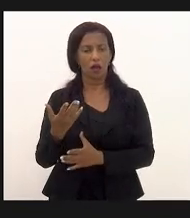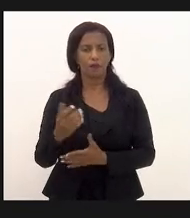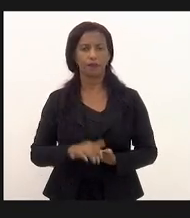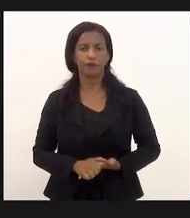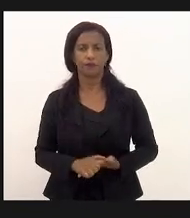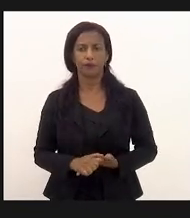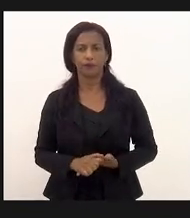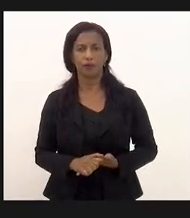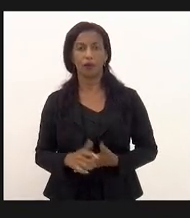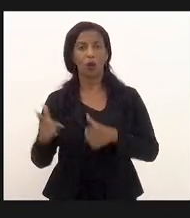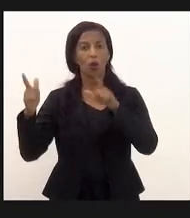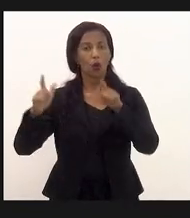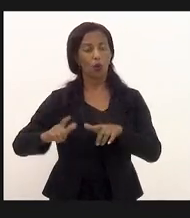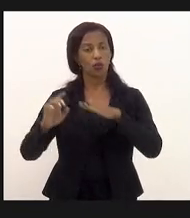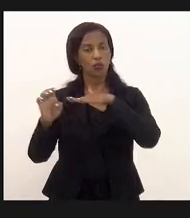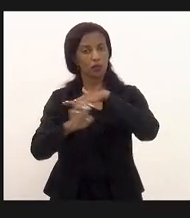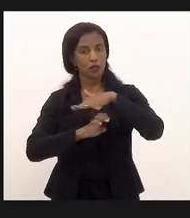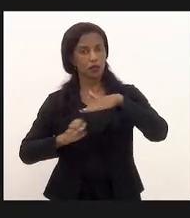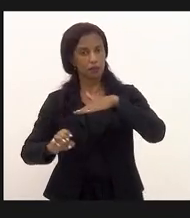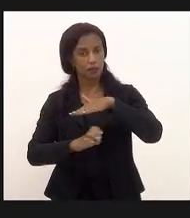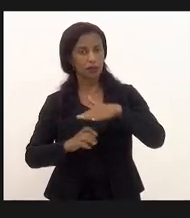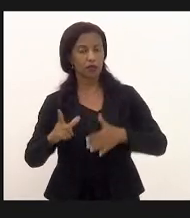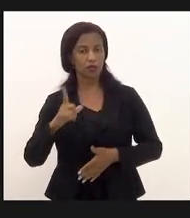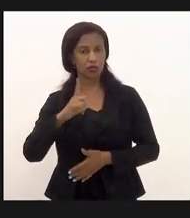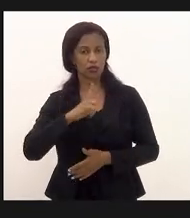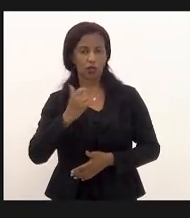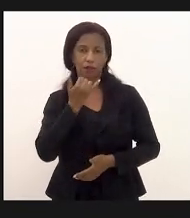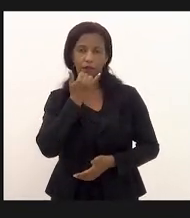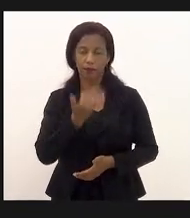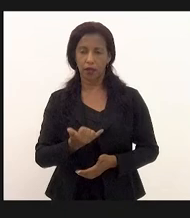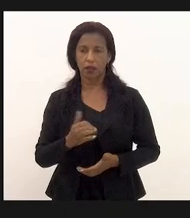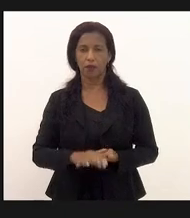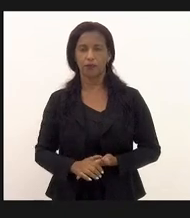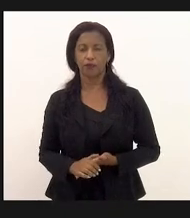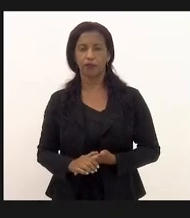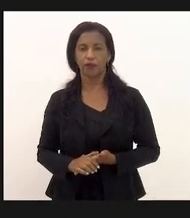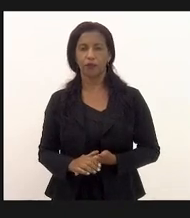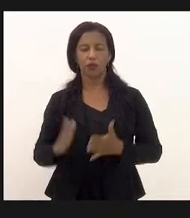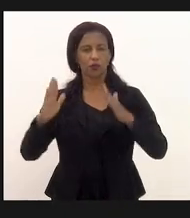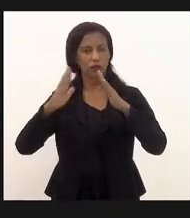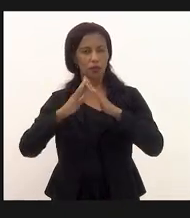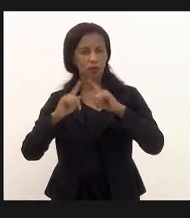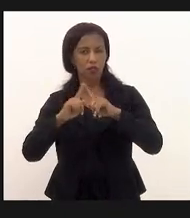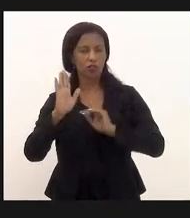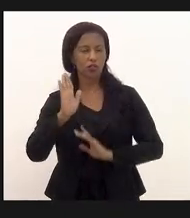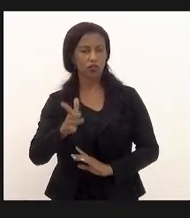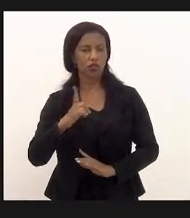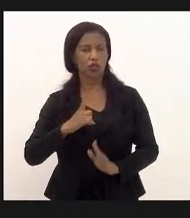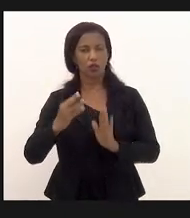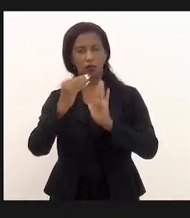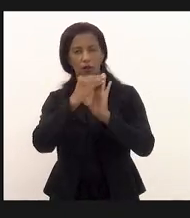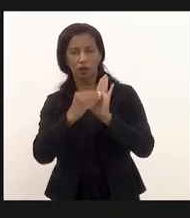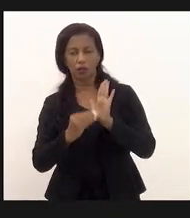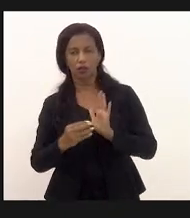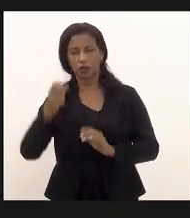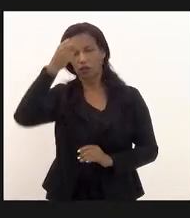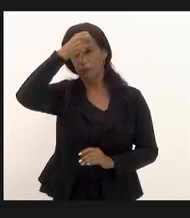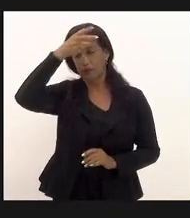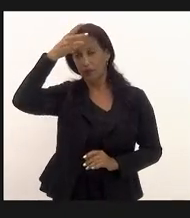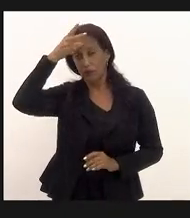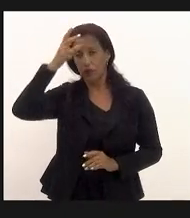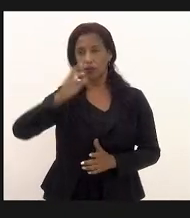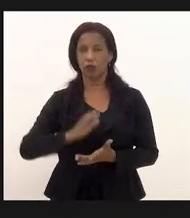onde as empresas que já perdão onde os tempos que já tem já estão cadastrados nas prefeituras